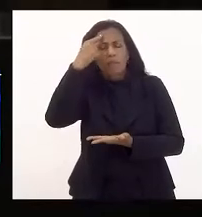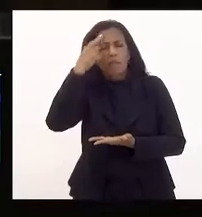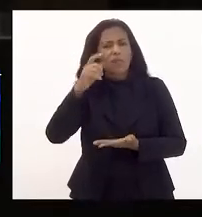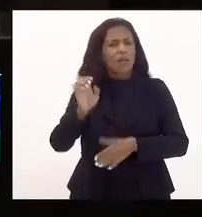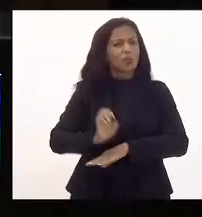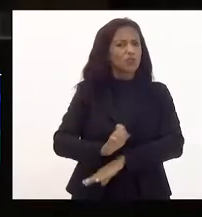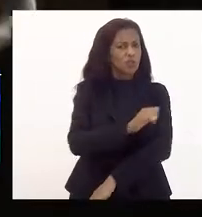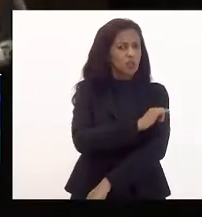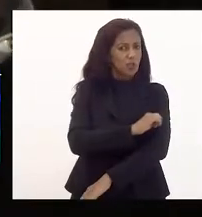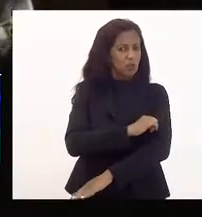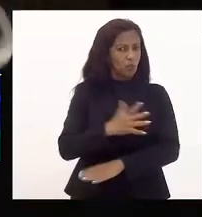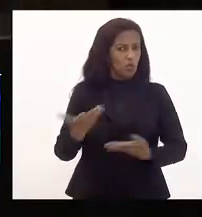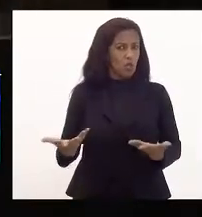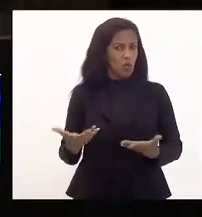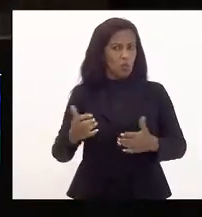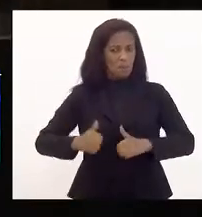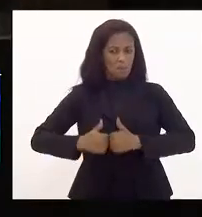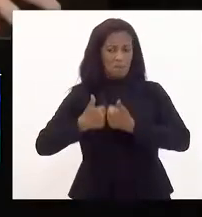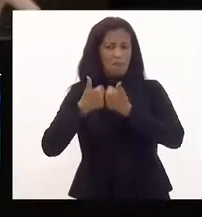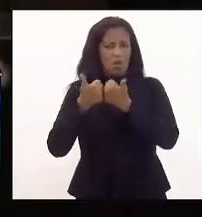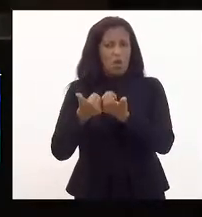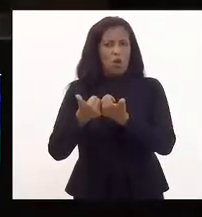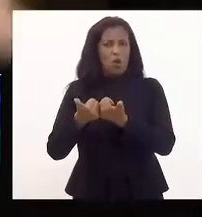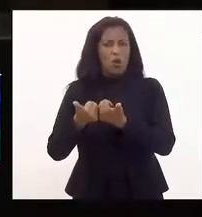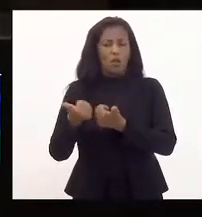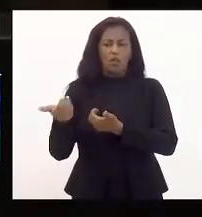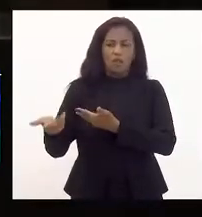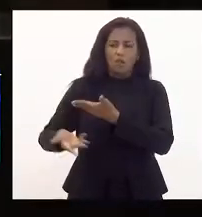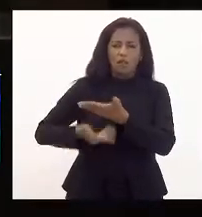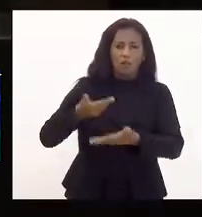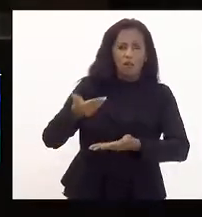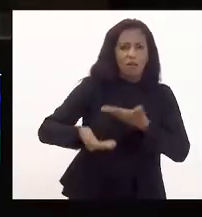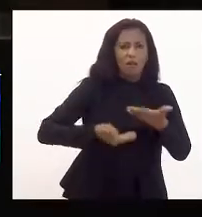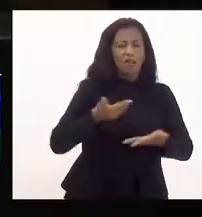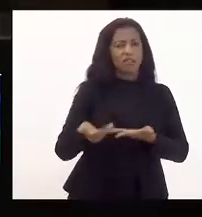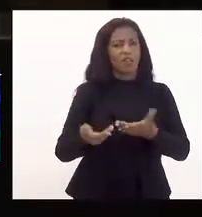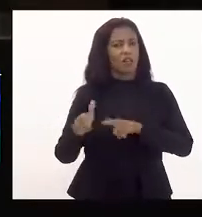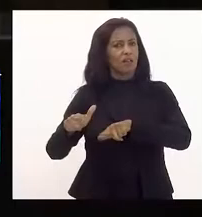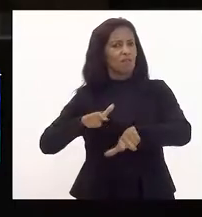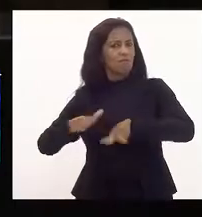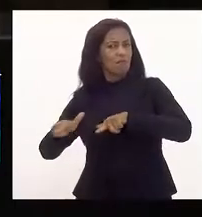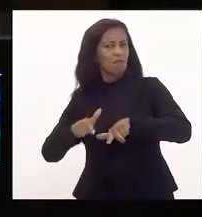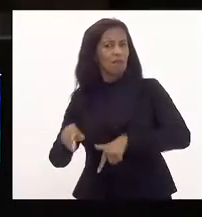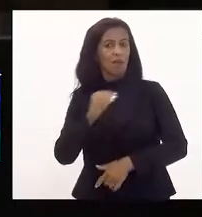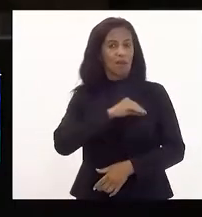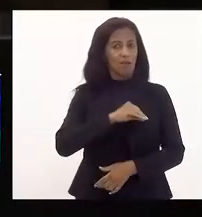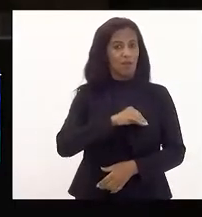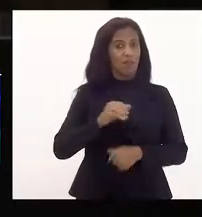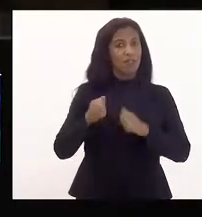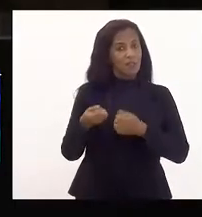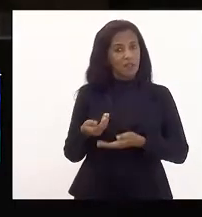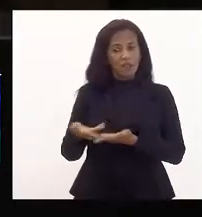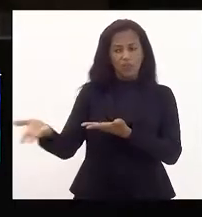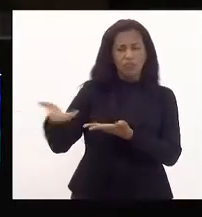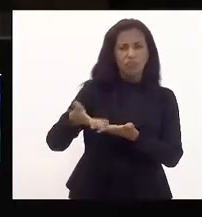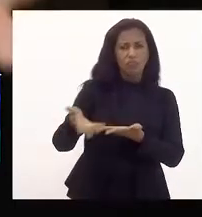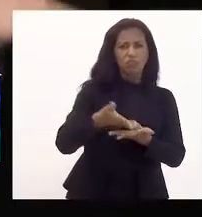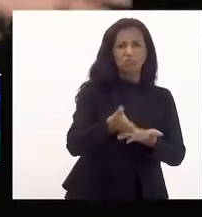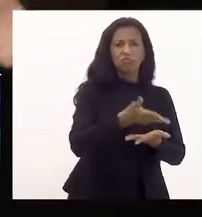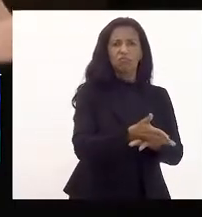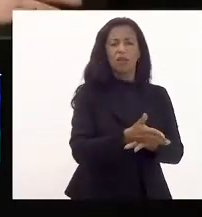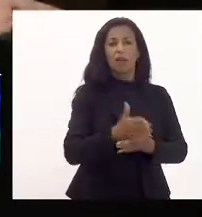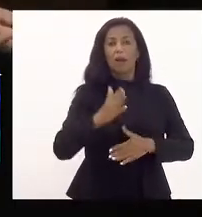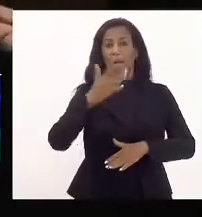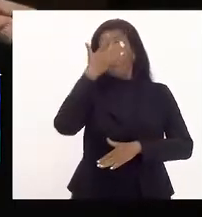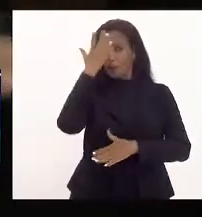Janeiro, mais robusto, que venha gerar emprego e renda, que venha realmente fazer a distribuição de renda, principalmente para